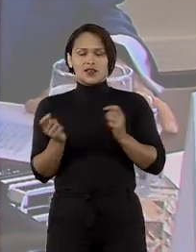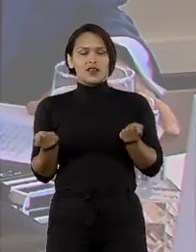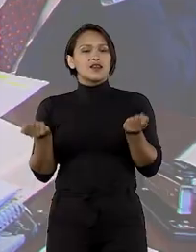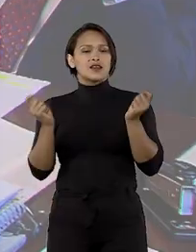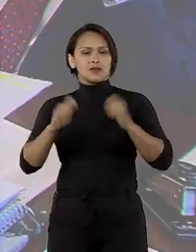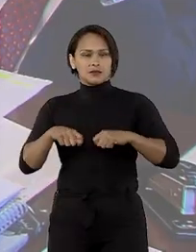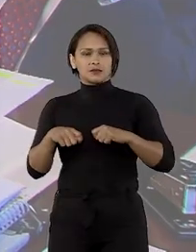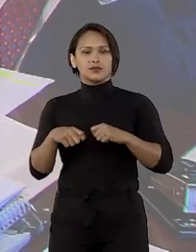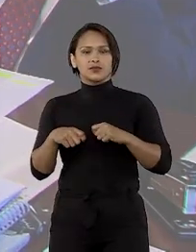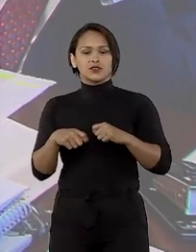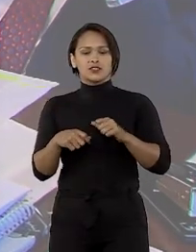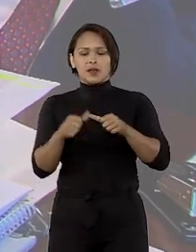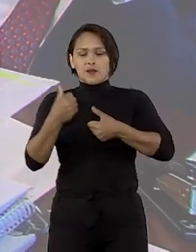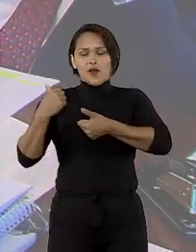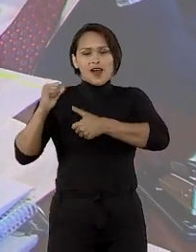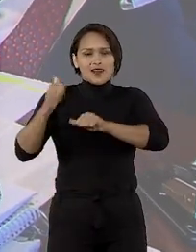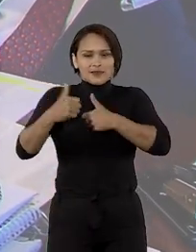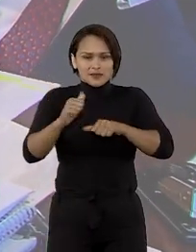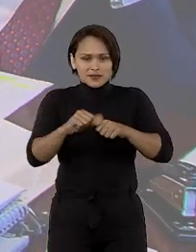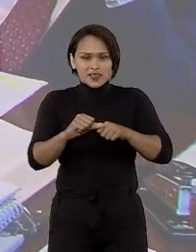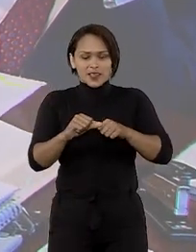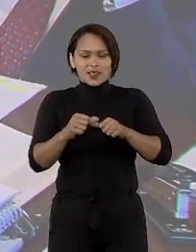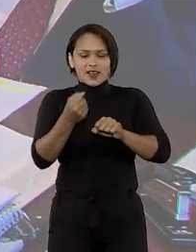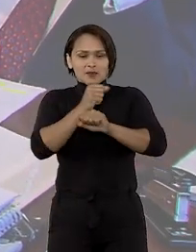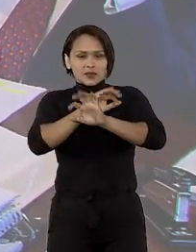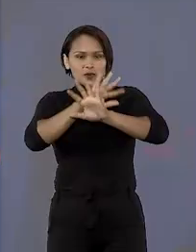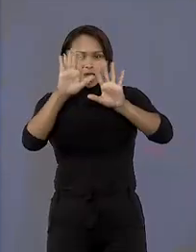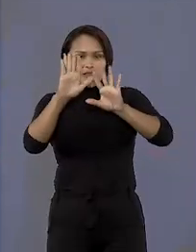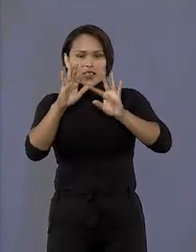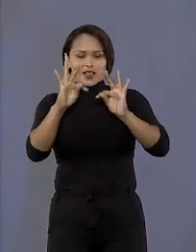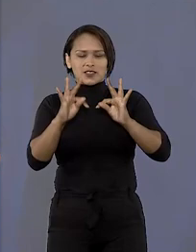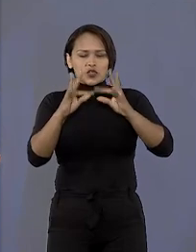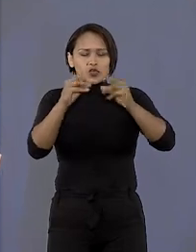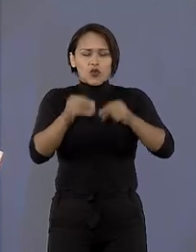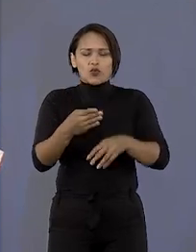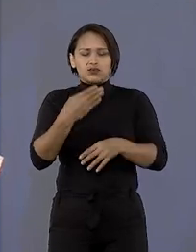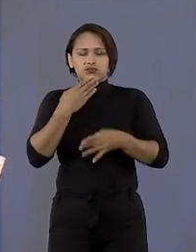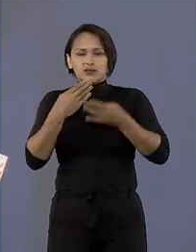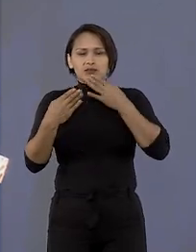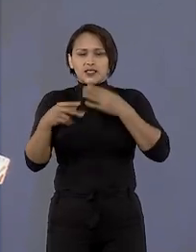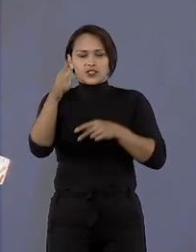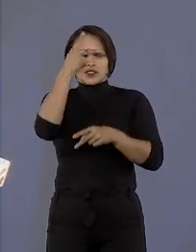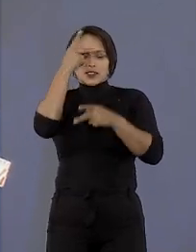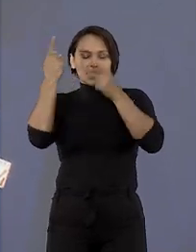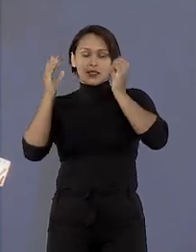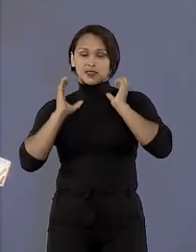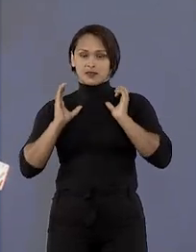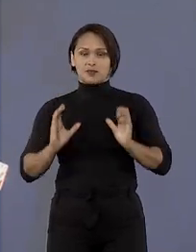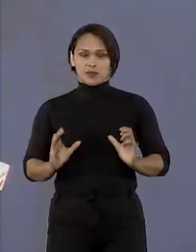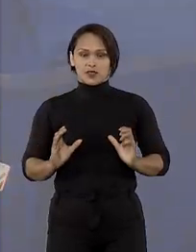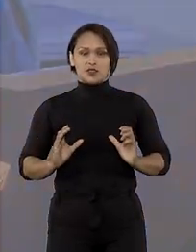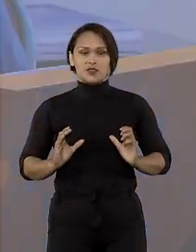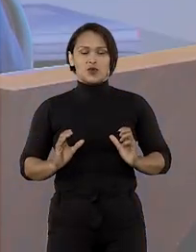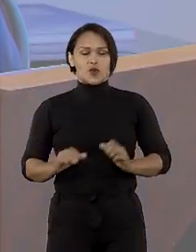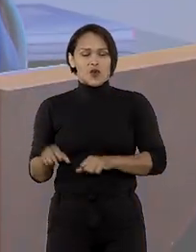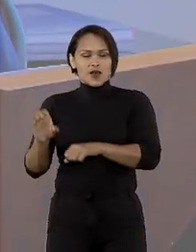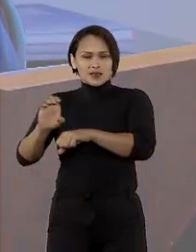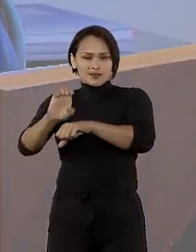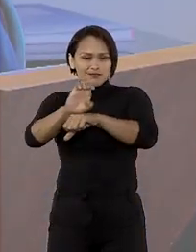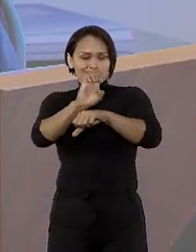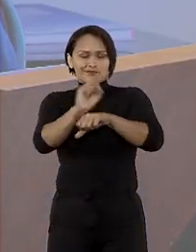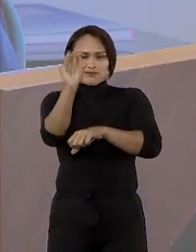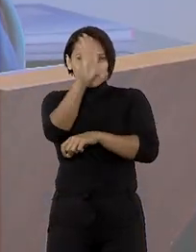permite avaliar com clareza as demandas de cada cidadã e de cada